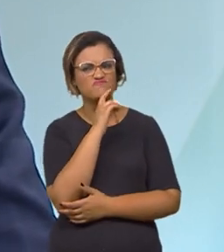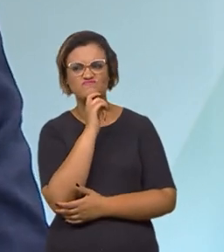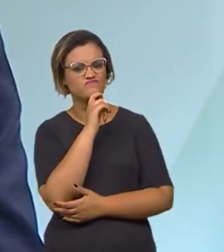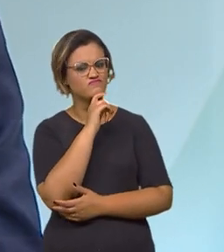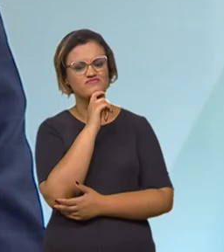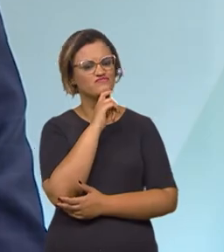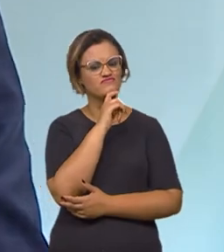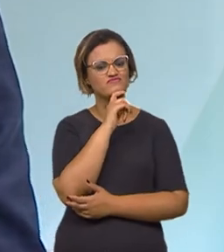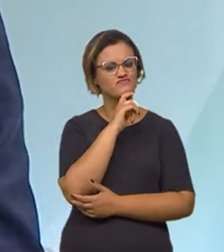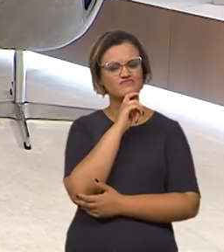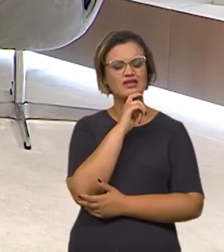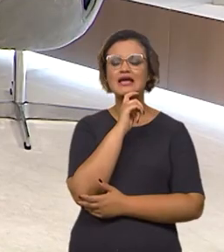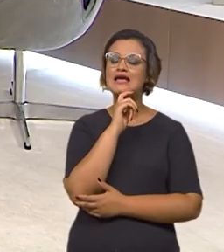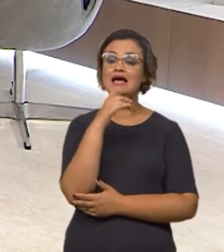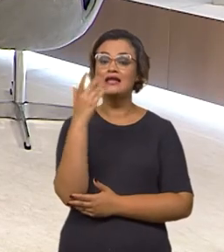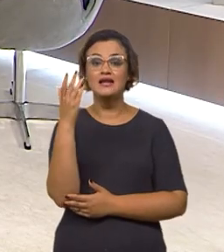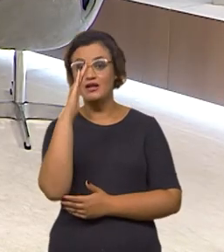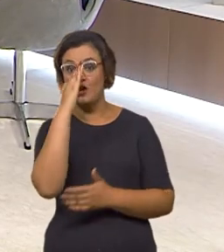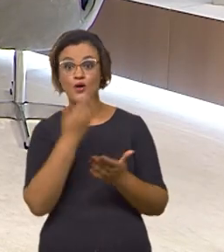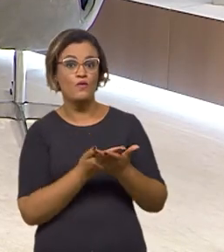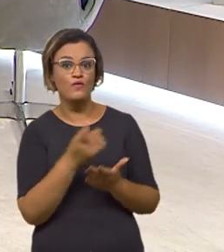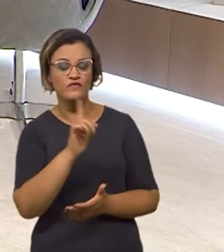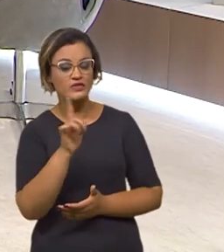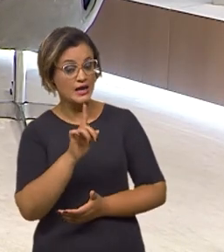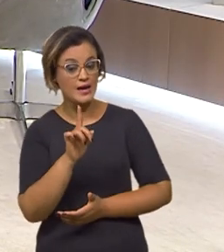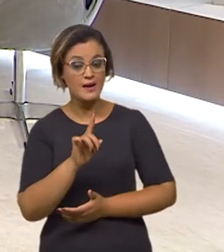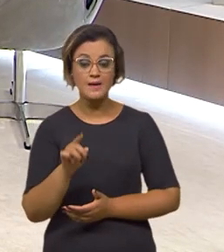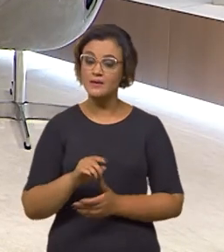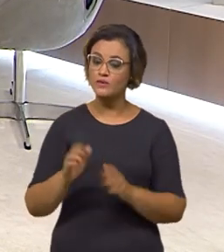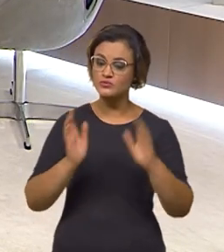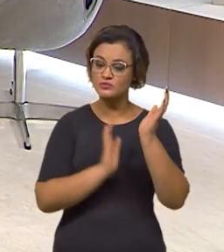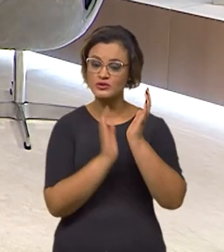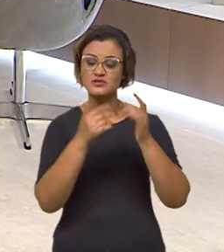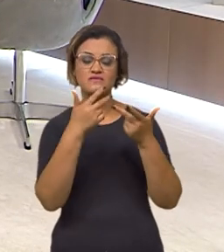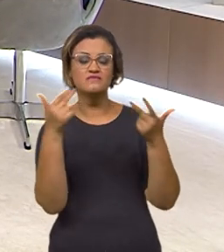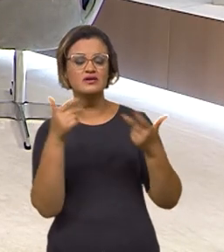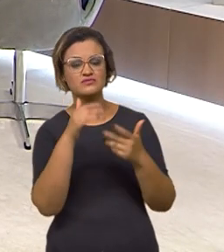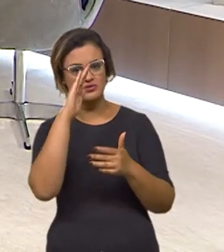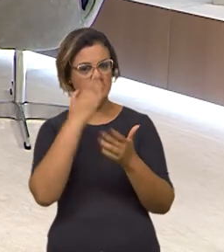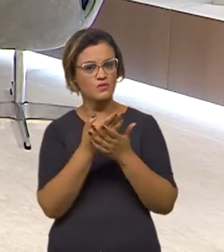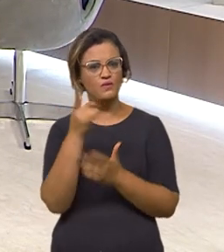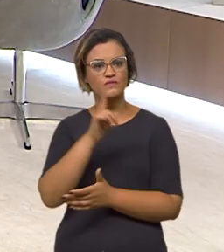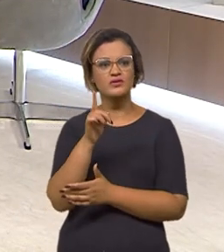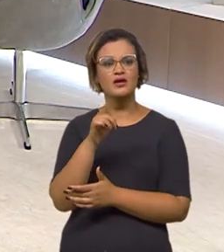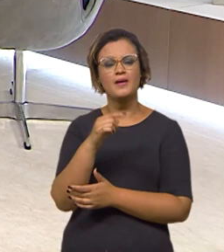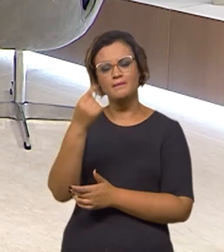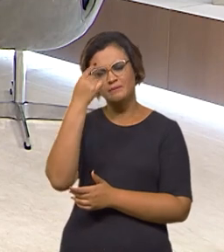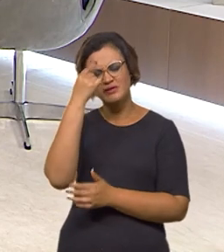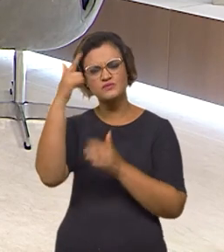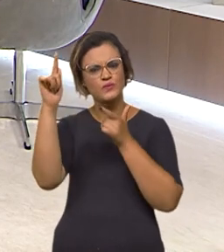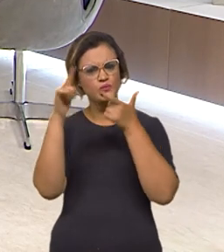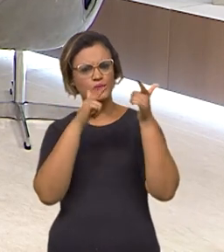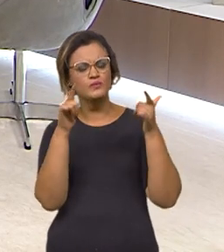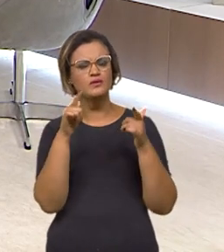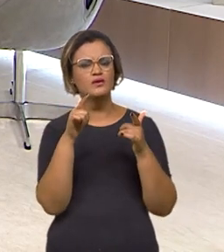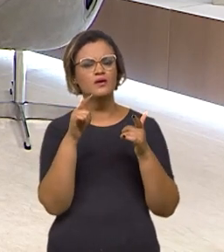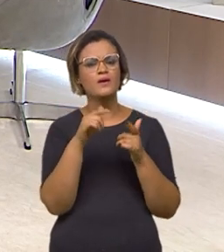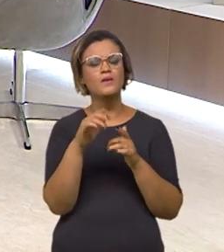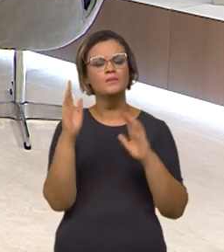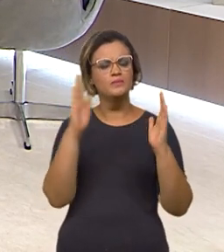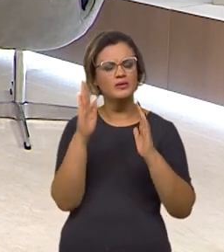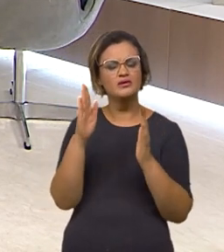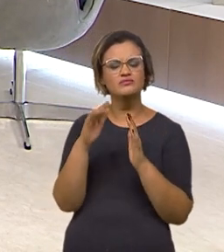agenda que a OCDE garante de desbrocatização, de doing business, que é o tempo de abertura de uma